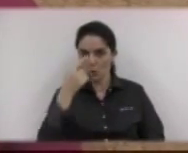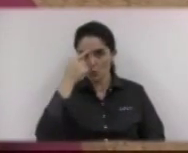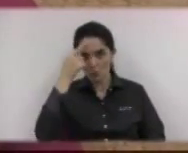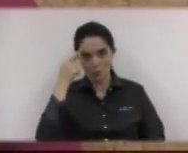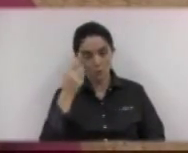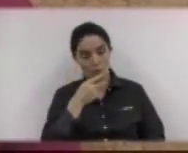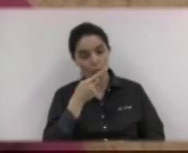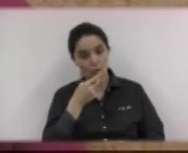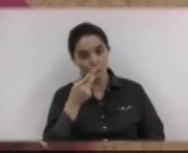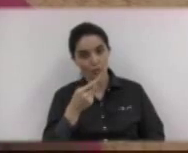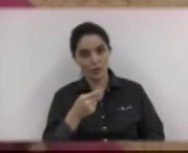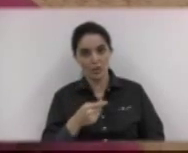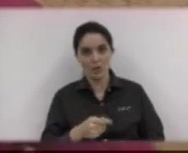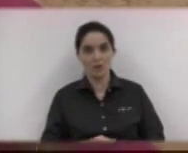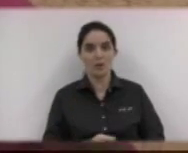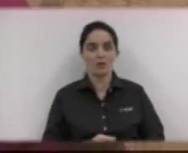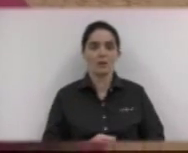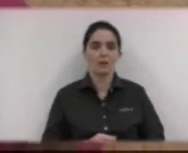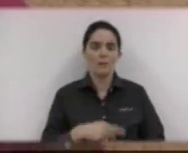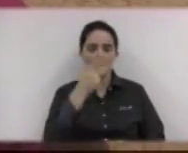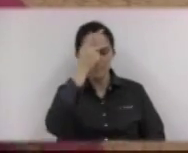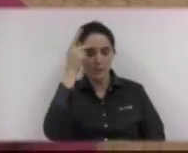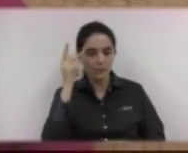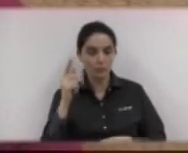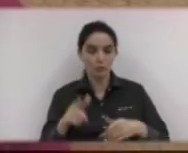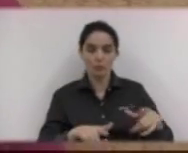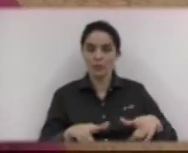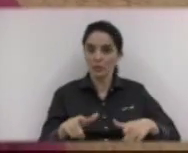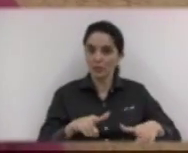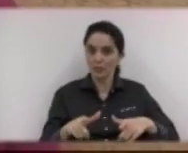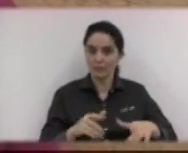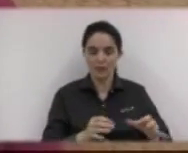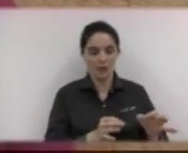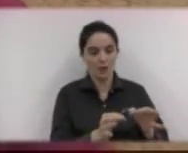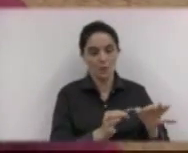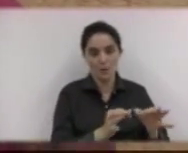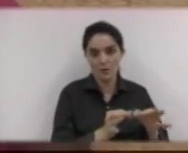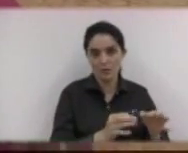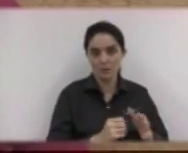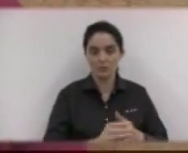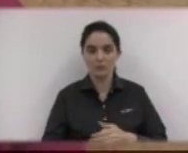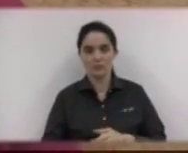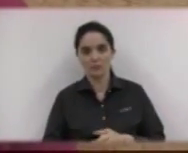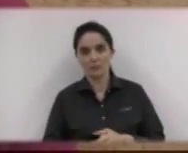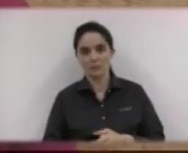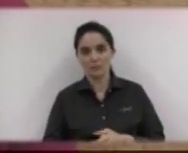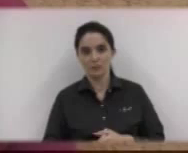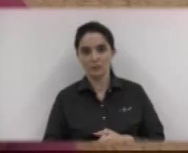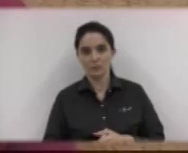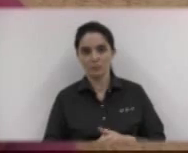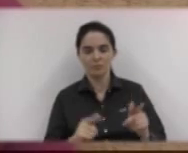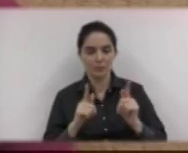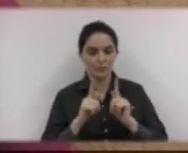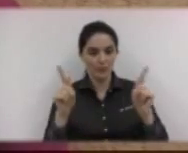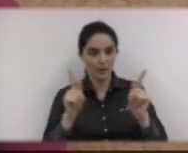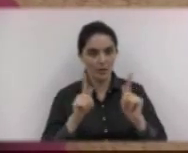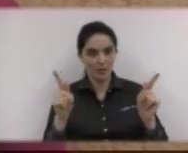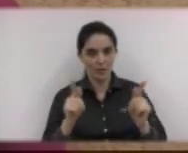organizarem são nas assembleias, são em greves, e isso o Sindicato tem feito. Tem convocado os trabalhadores